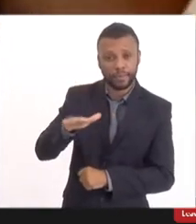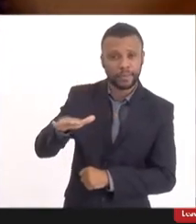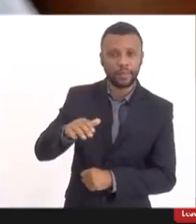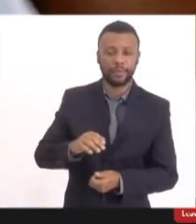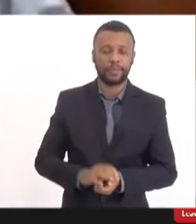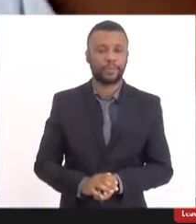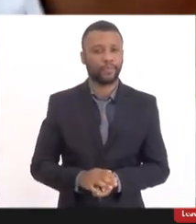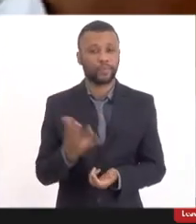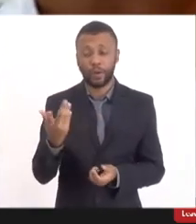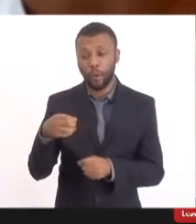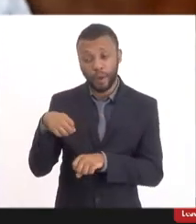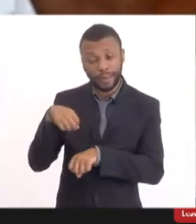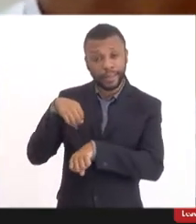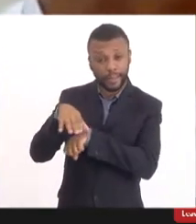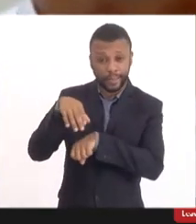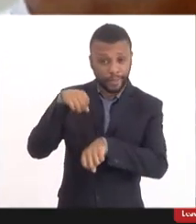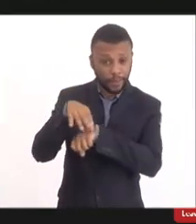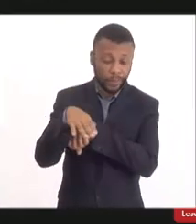informação aqui nesse momento.